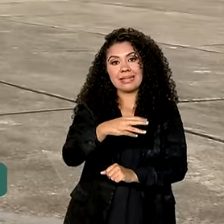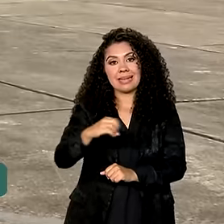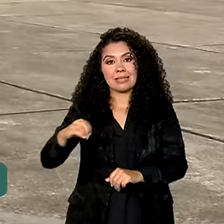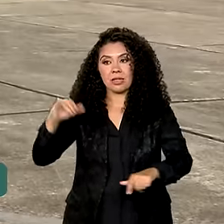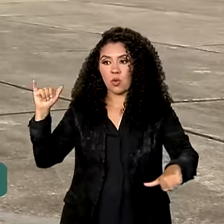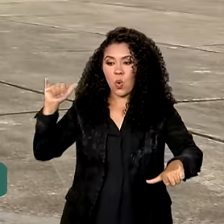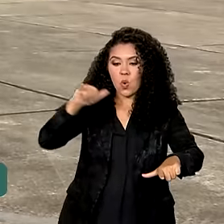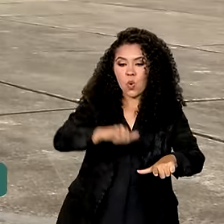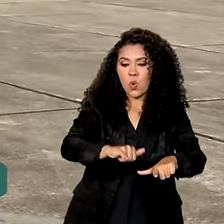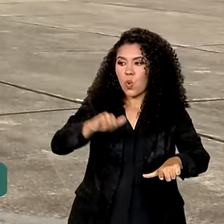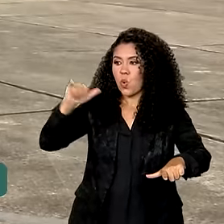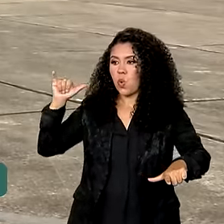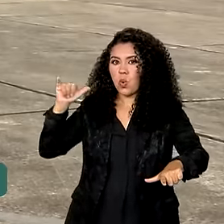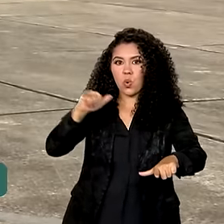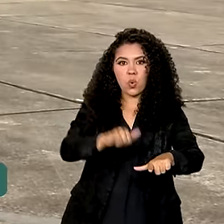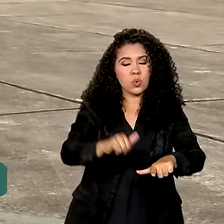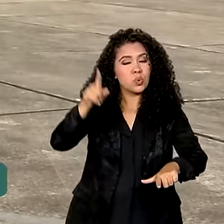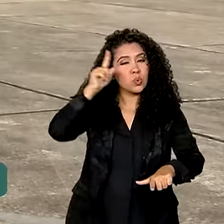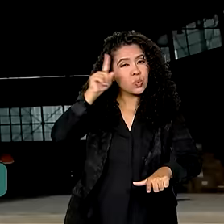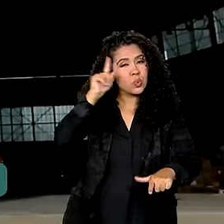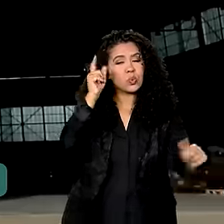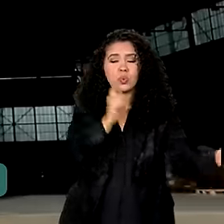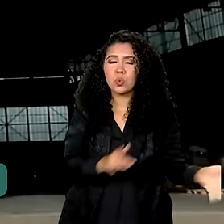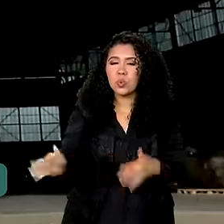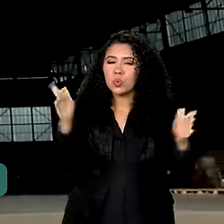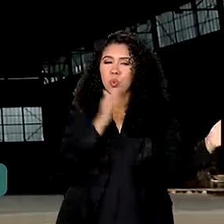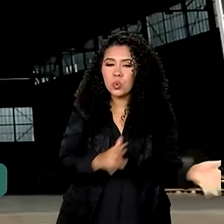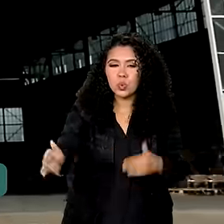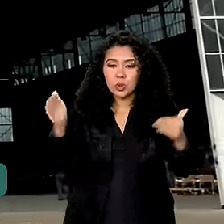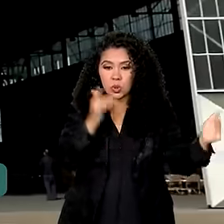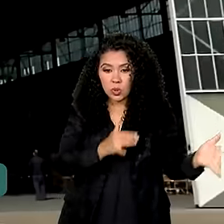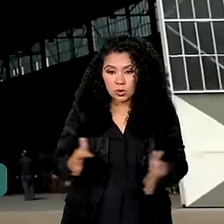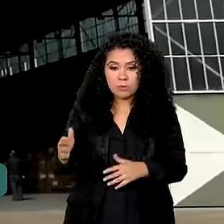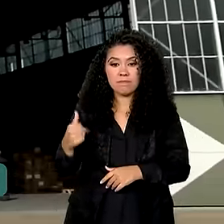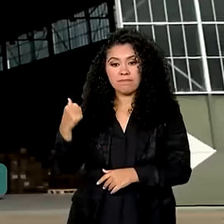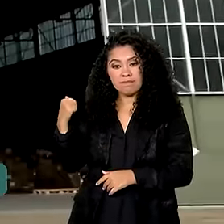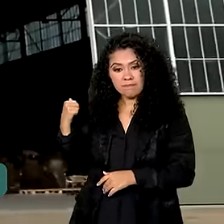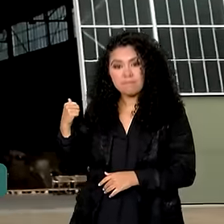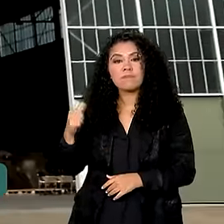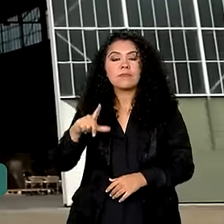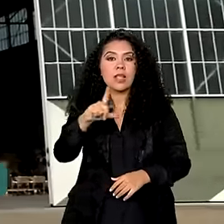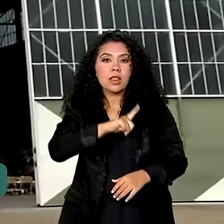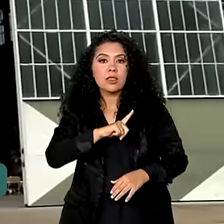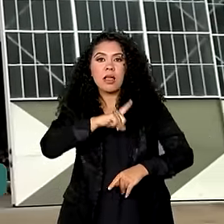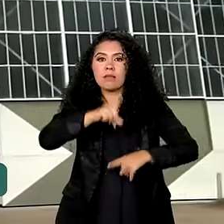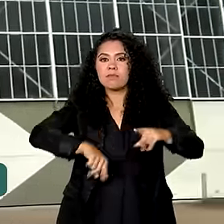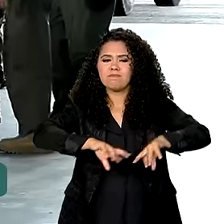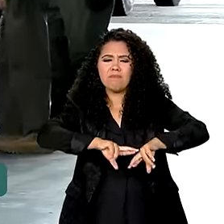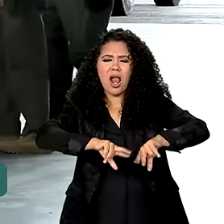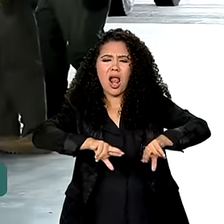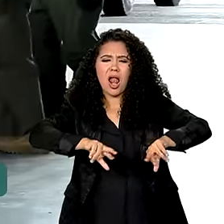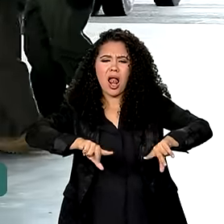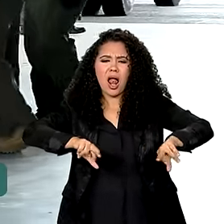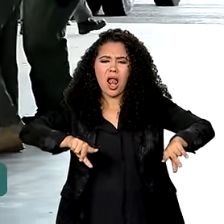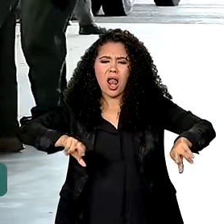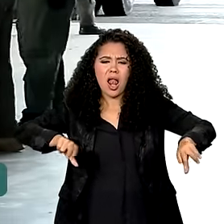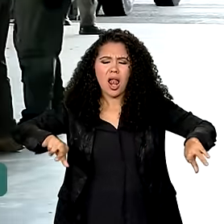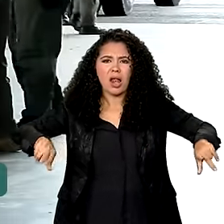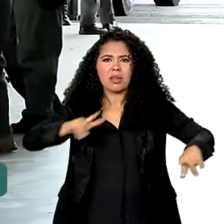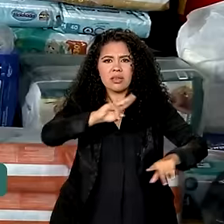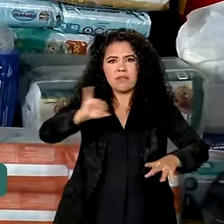decolagens são realizados diariamente. No hangar da base aérea, há itens dos mais variados para serem